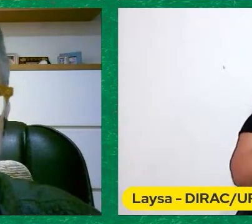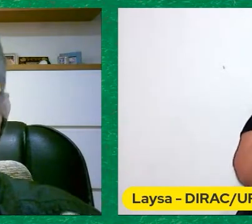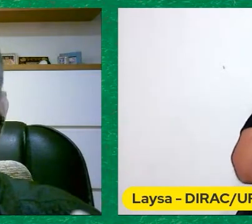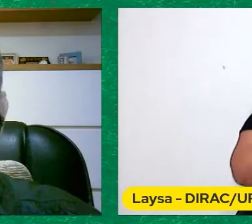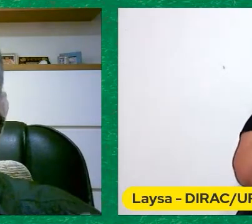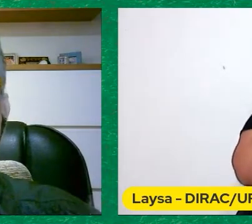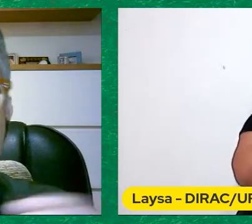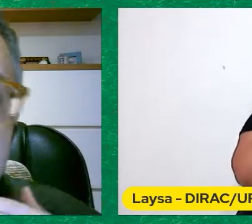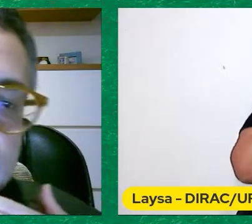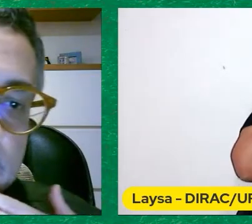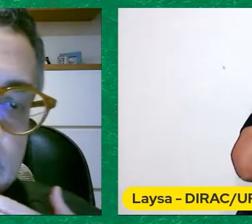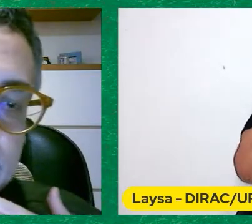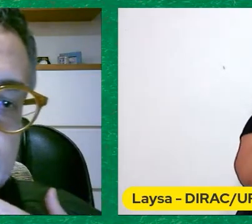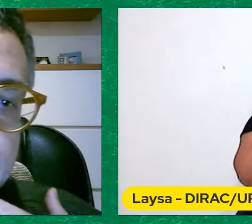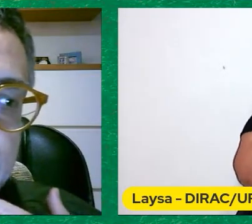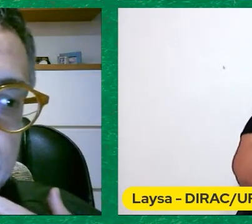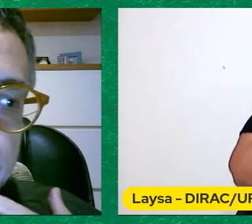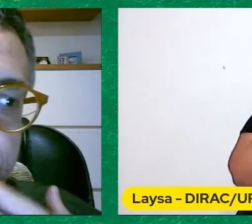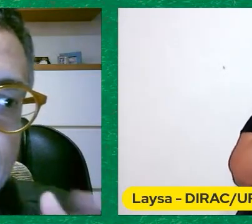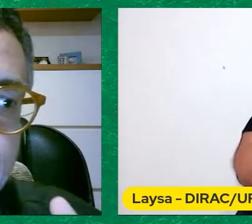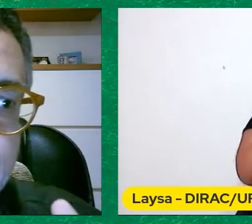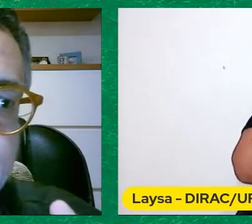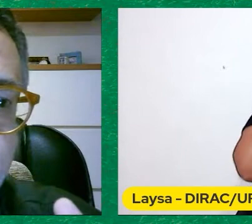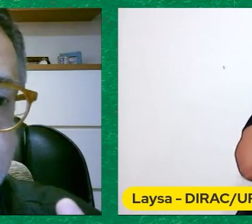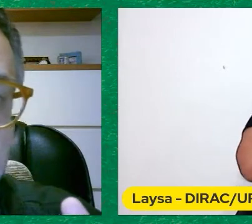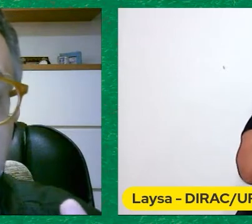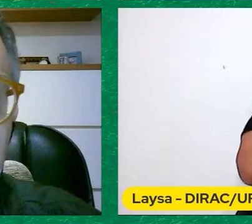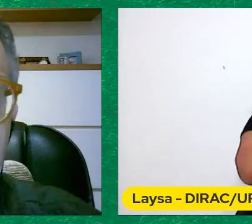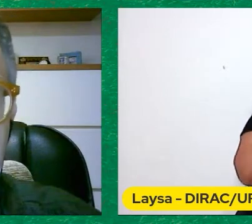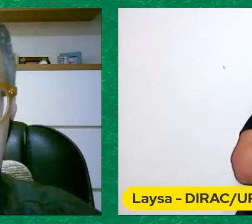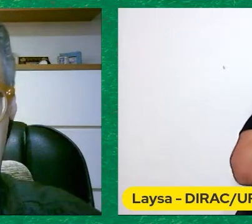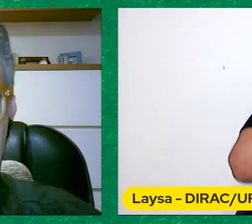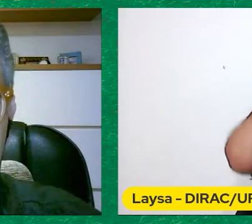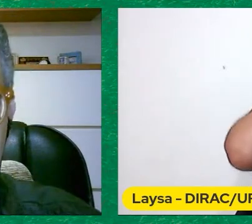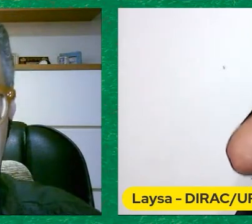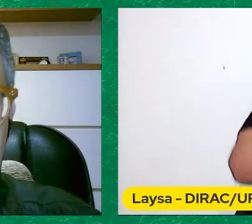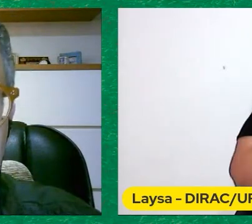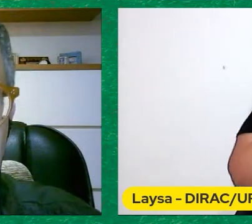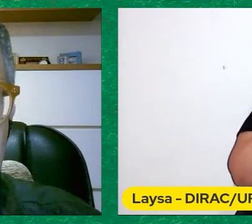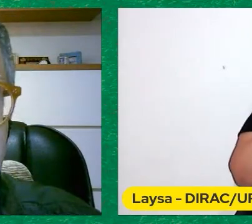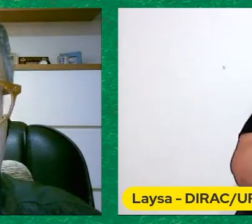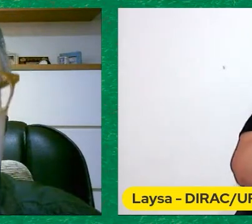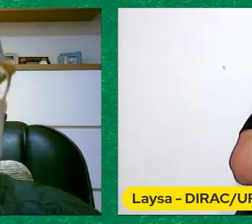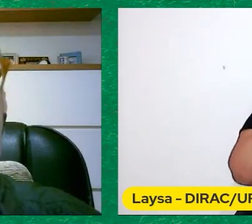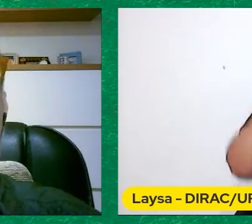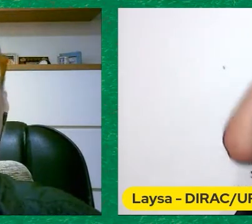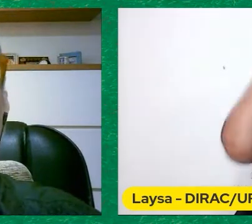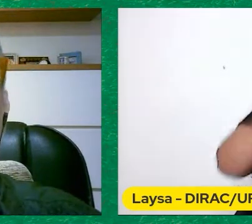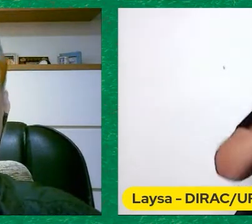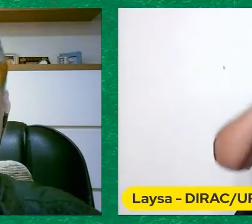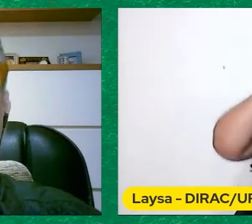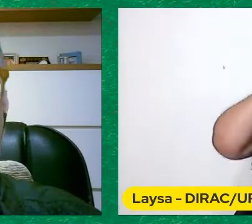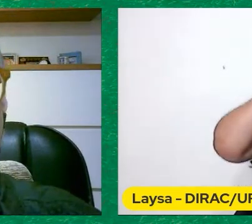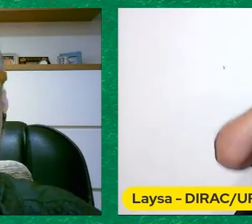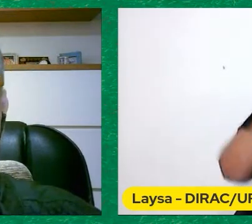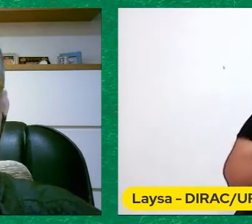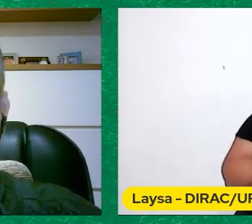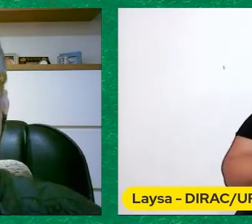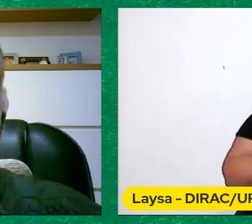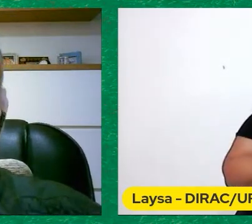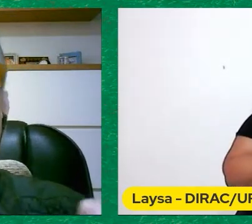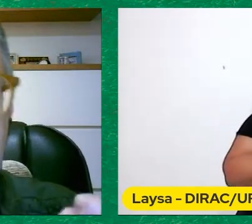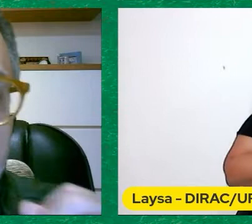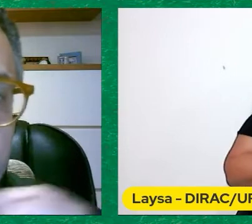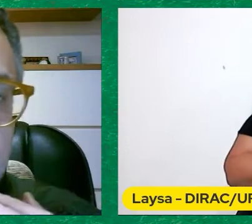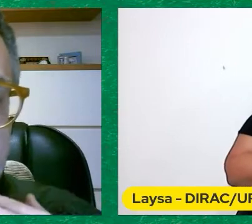cineasta Muito peculiar Assim que Se interessava muito Pela figura humana Principalmente a